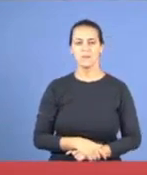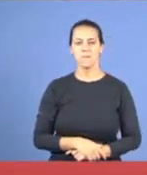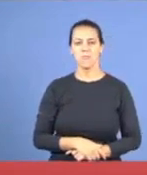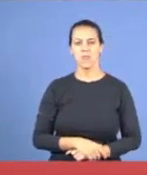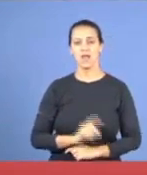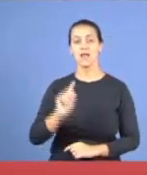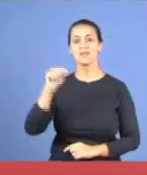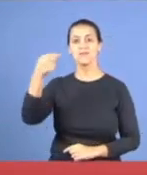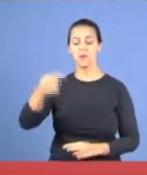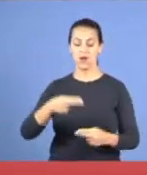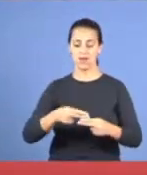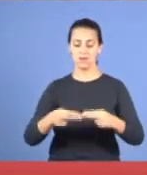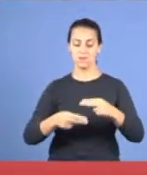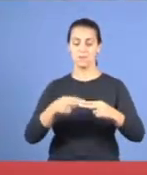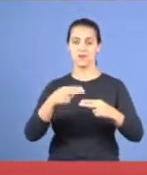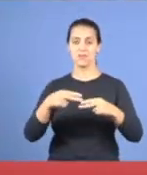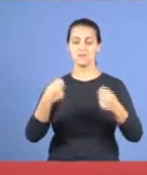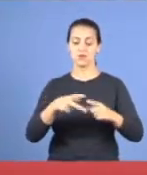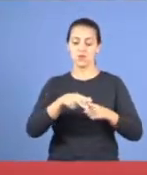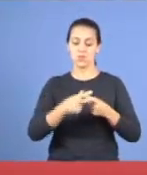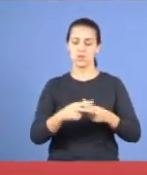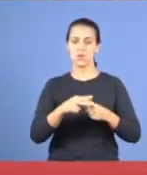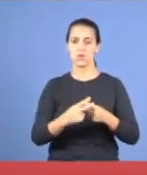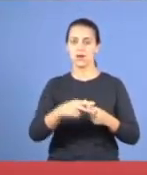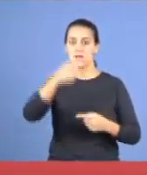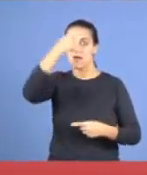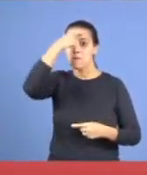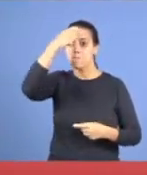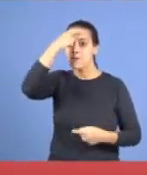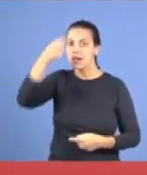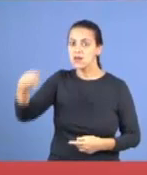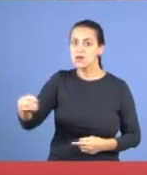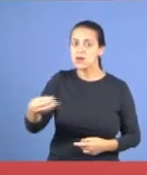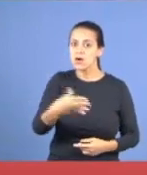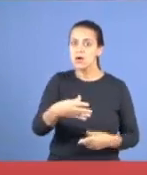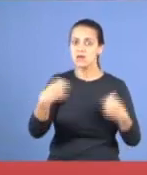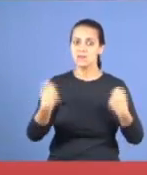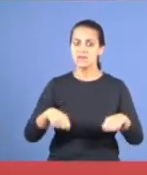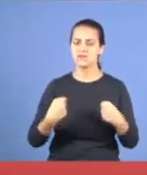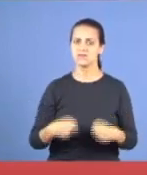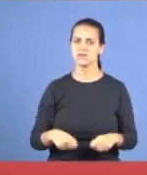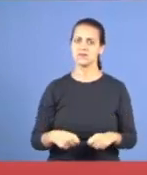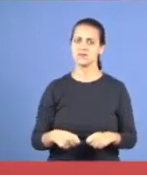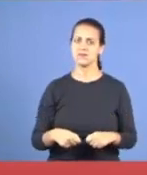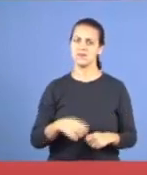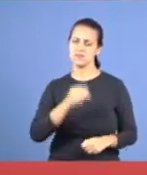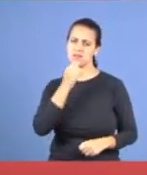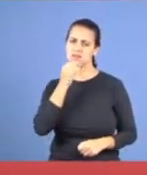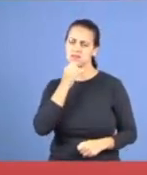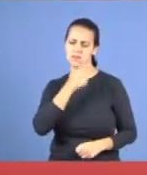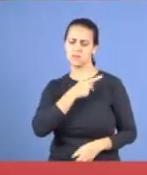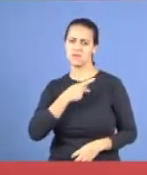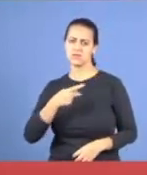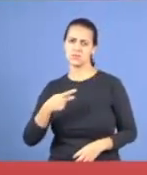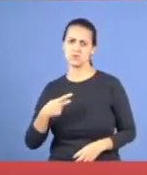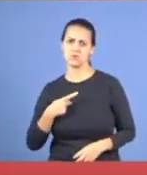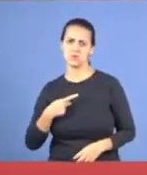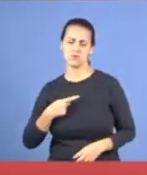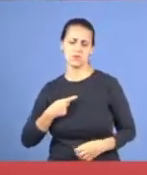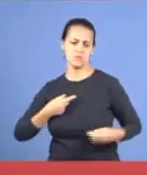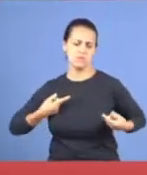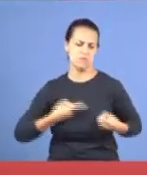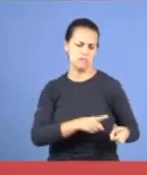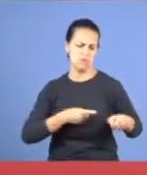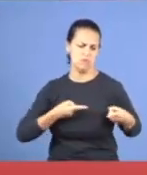reconstrução, há uma mentalidade nova, pastor, você não vai brigar com a ovelha, porque ela está dizendo, que está acontecendo